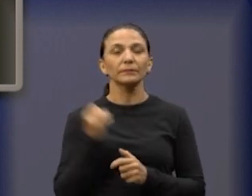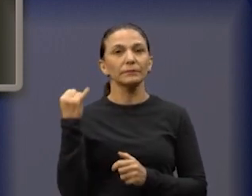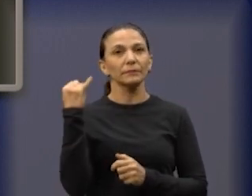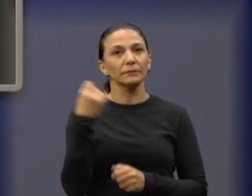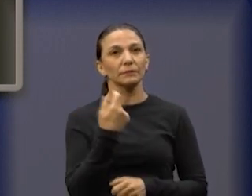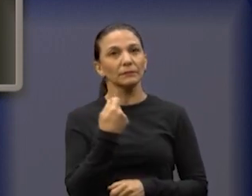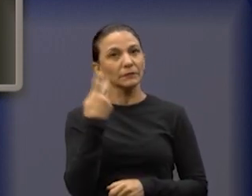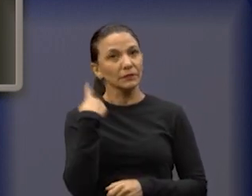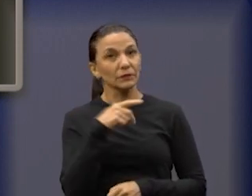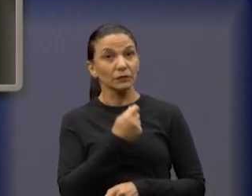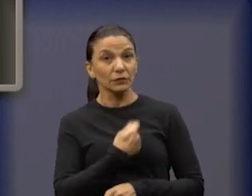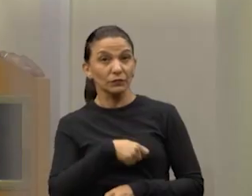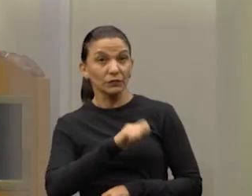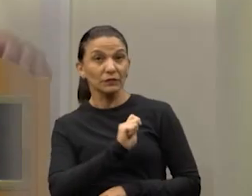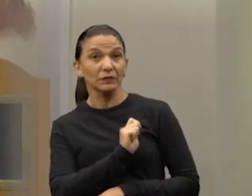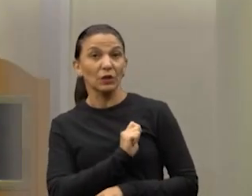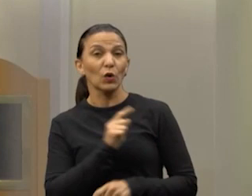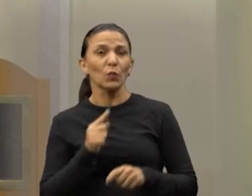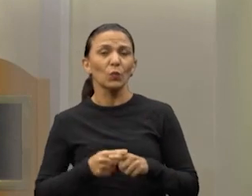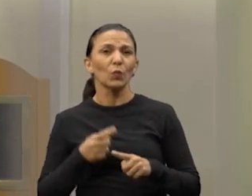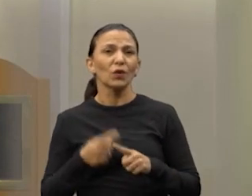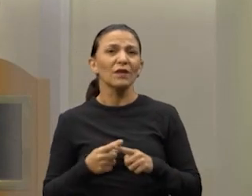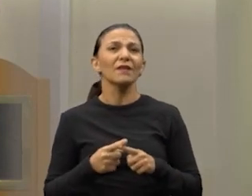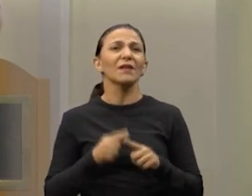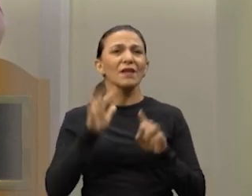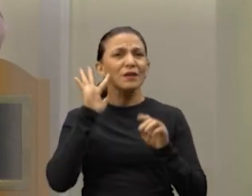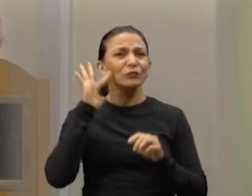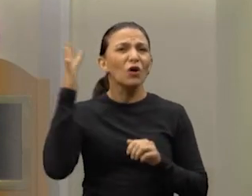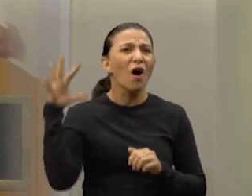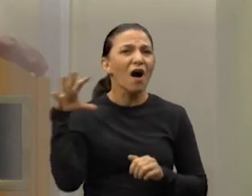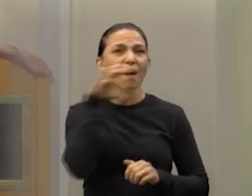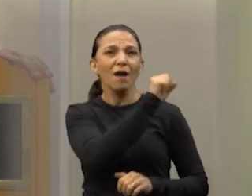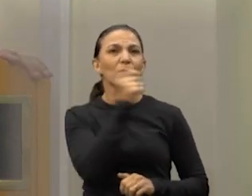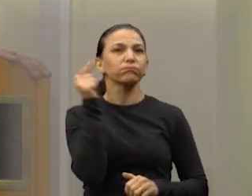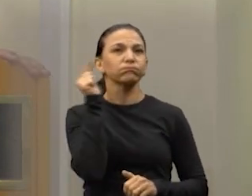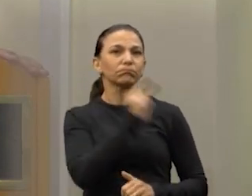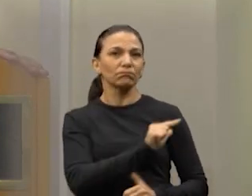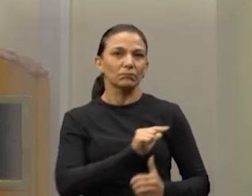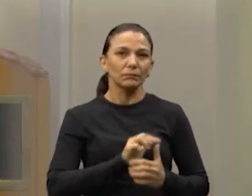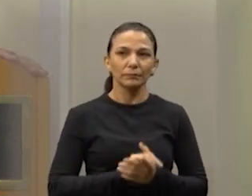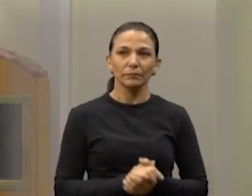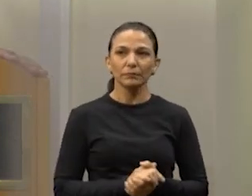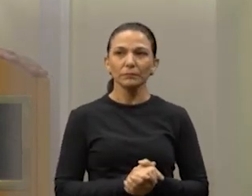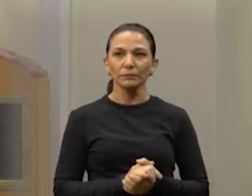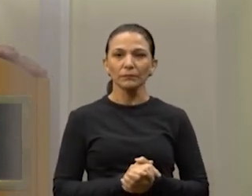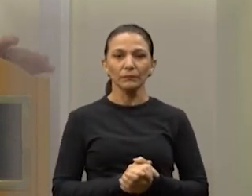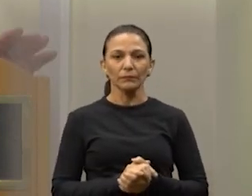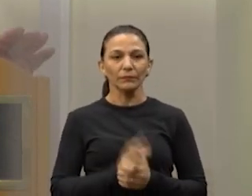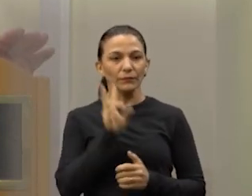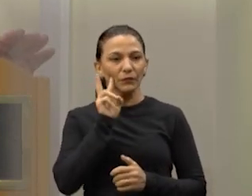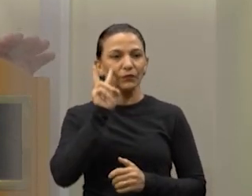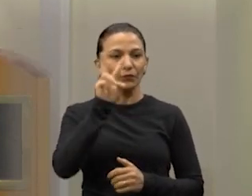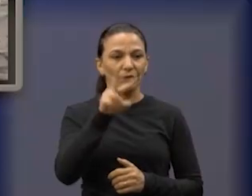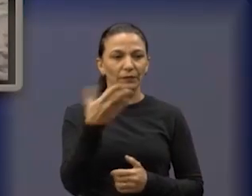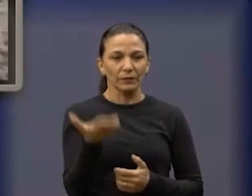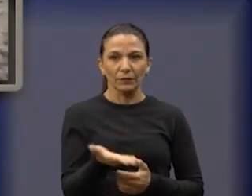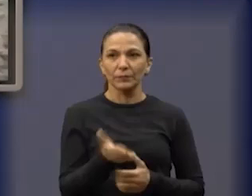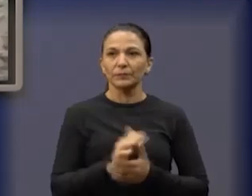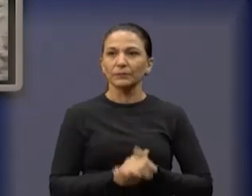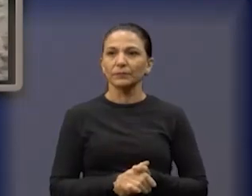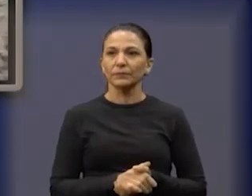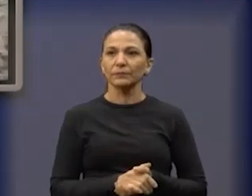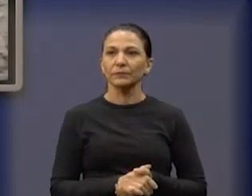porque o pessoal agiliza, hein? Tem outro vídeo, né, Mari? Como é que tá agora lá? Dá uma olhadinha agora, pessoal. No próximo vídeo, tá sem som?